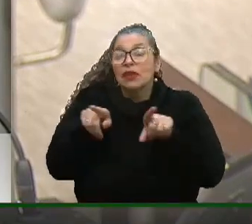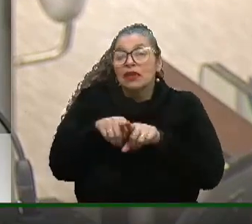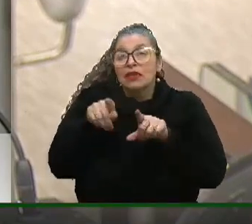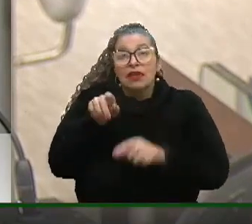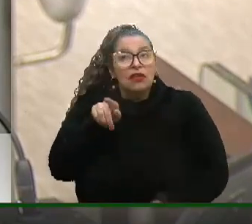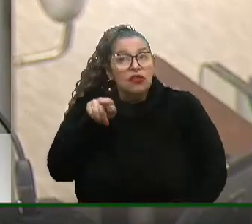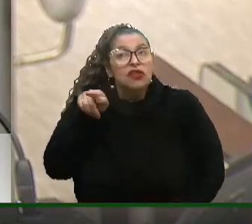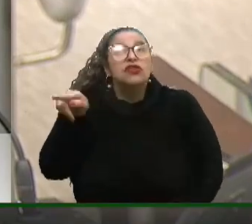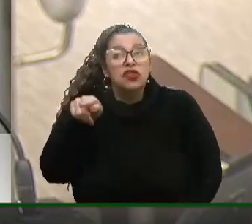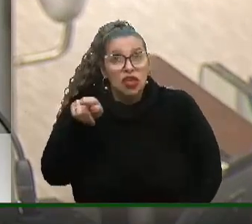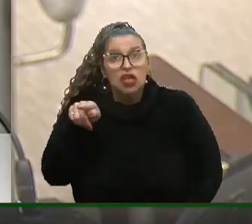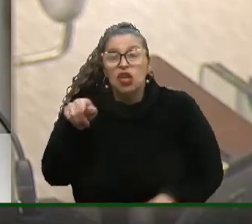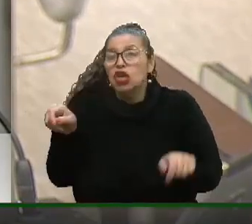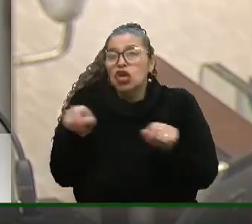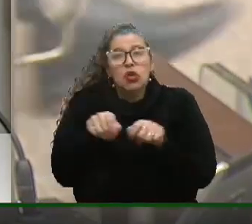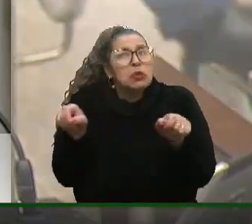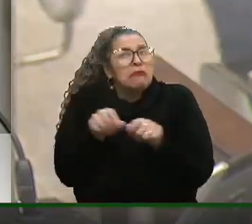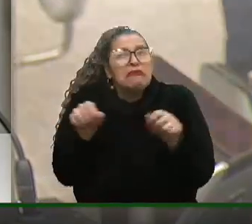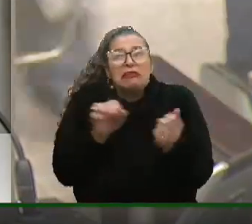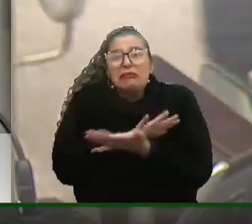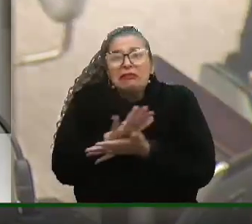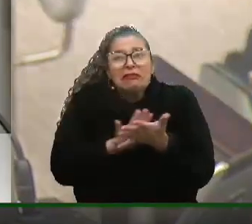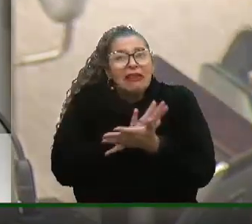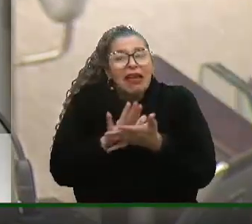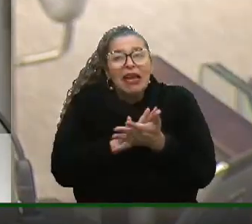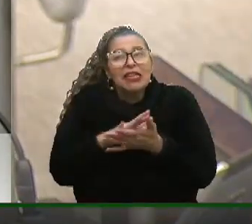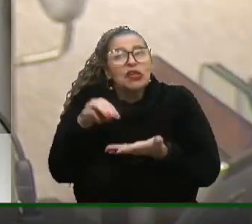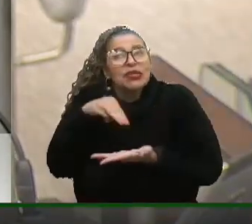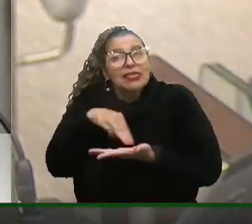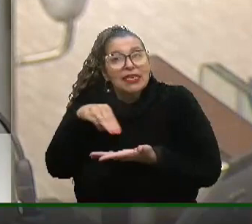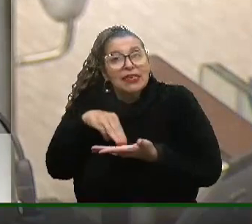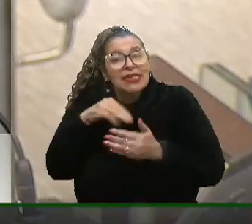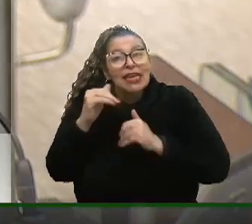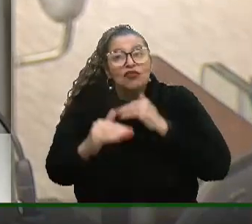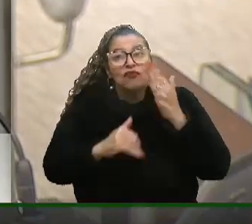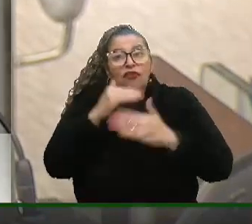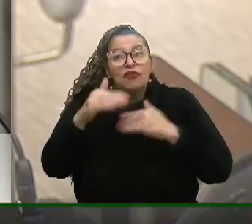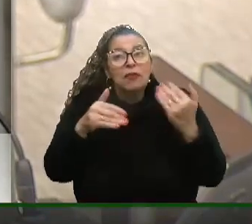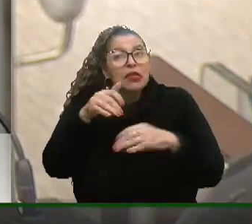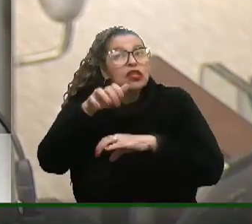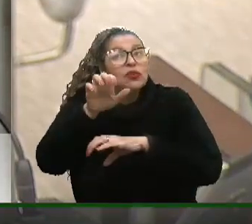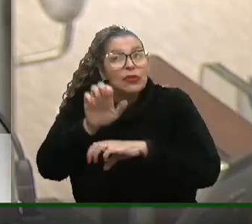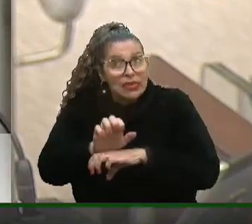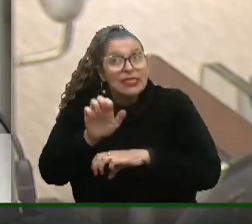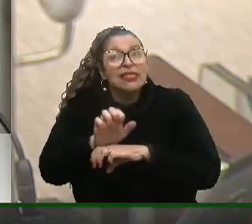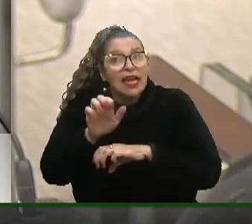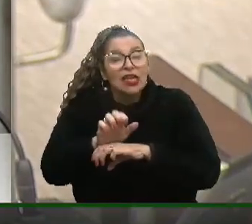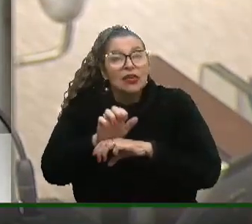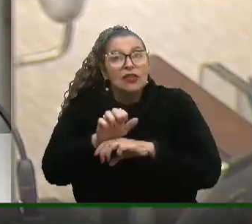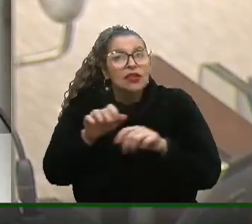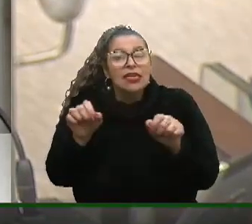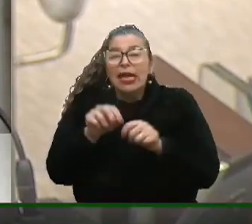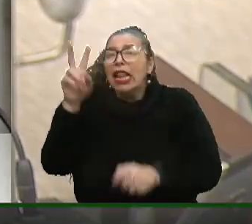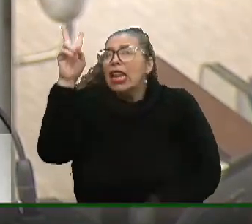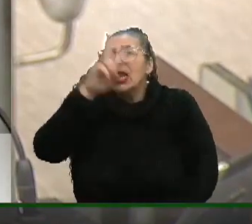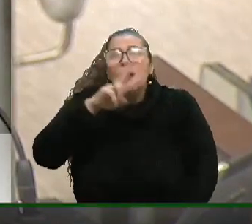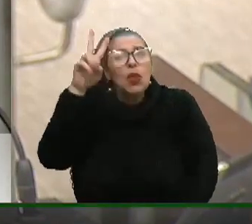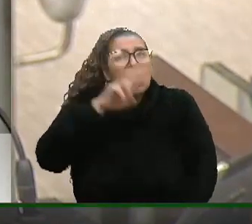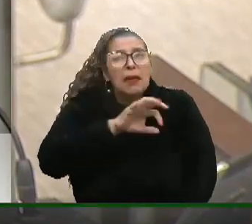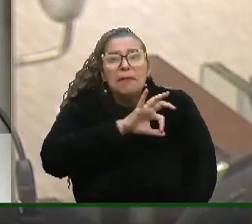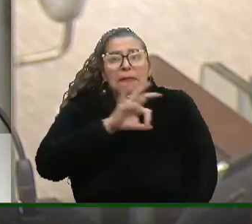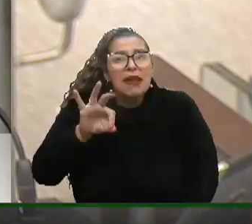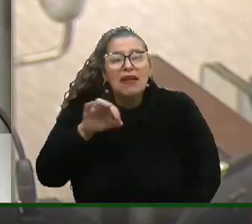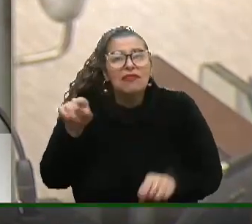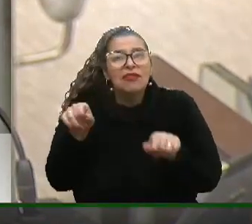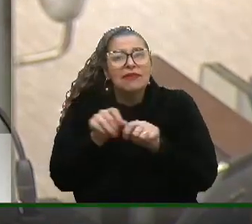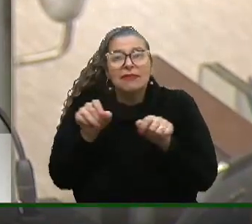diz que eu não produzi nada enquanto fui secretário de desenvolvimento do Estado e que não se recordava de